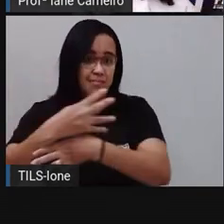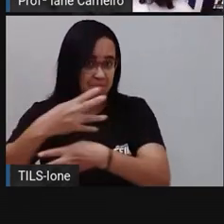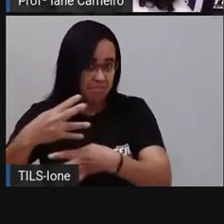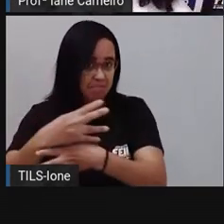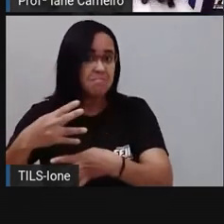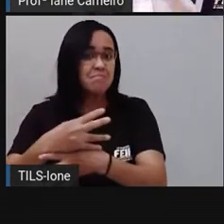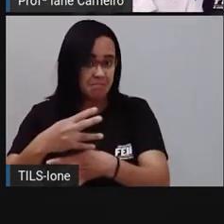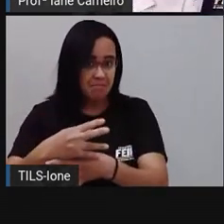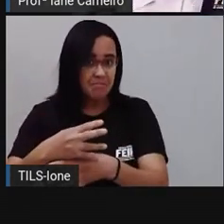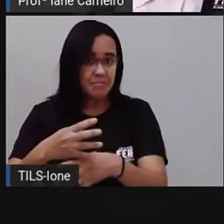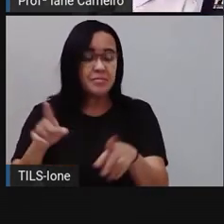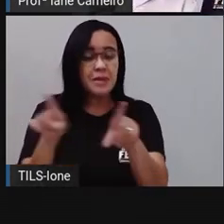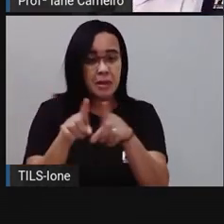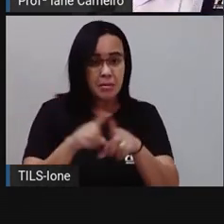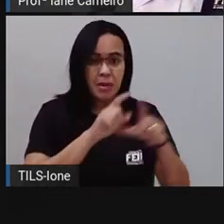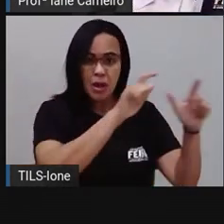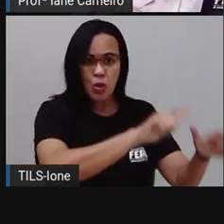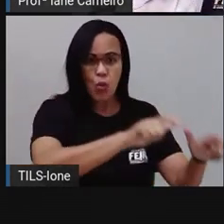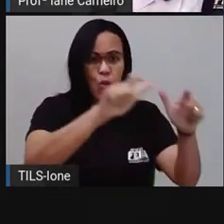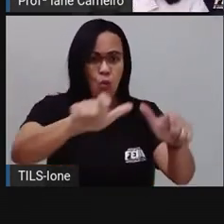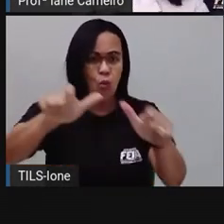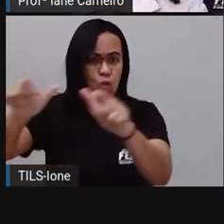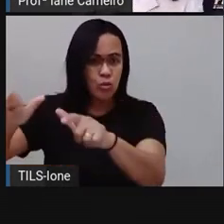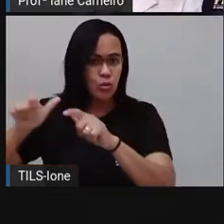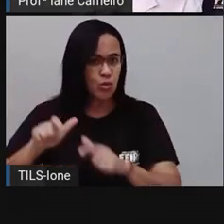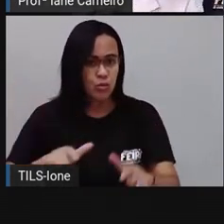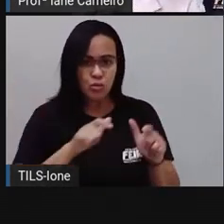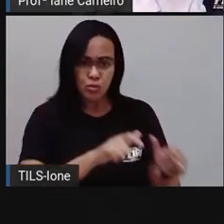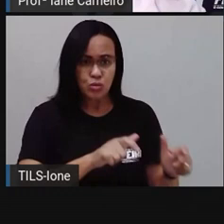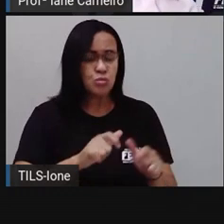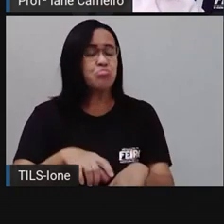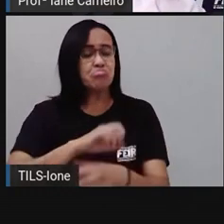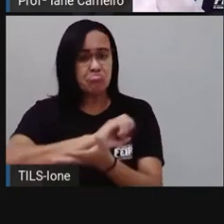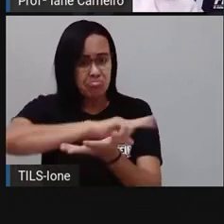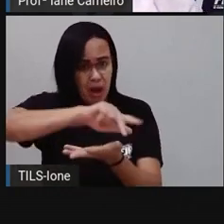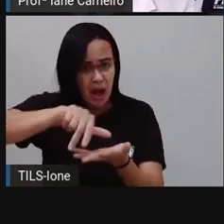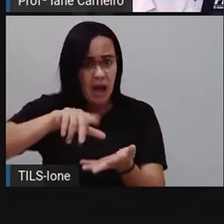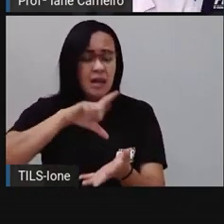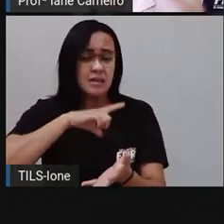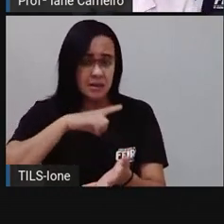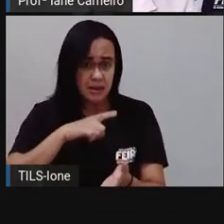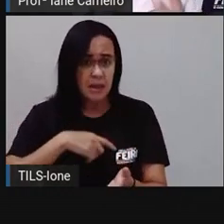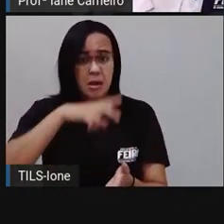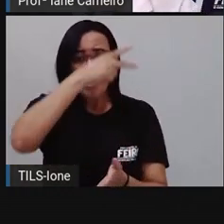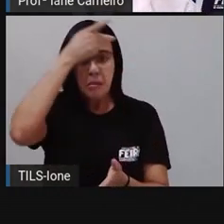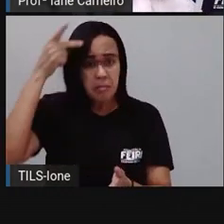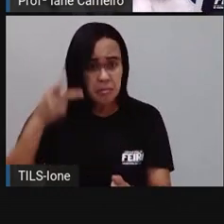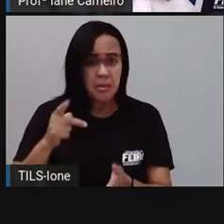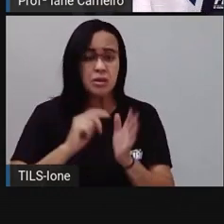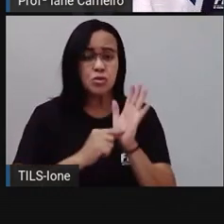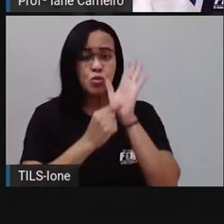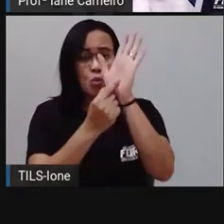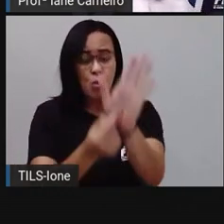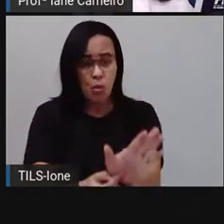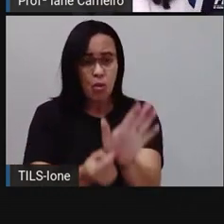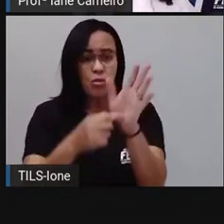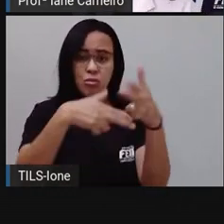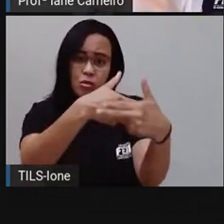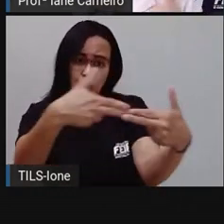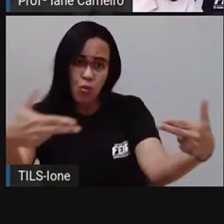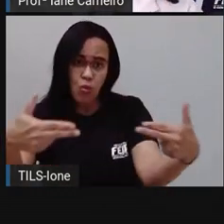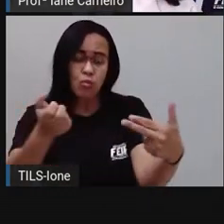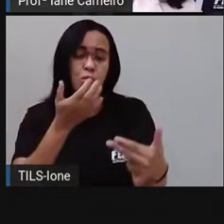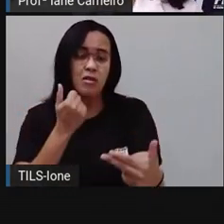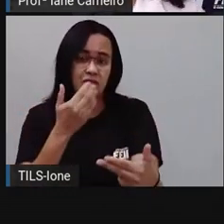feita ao ar livre e os ambulantes, eles colocavam os produtos deles na exposição, nas calçadas mesmo, né? Então,